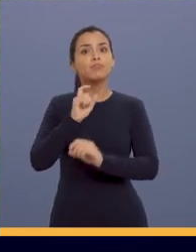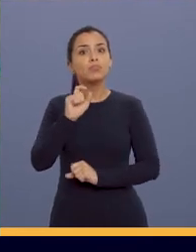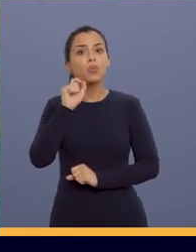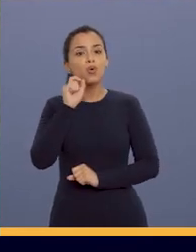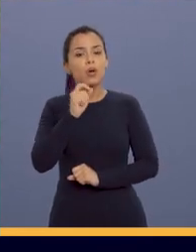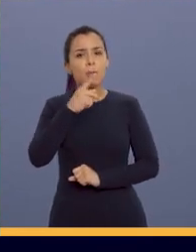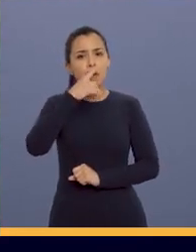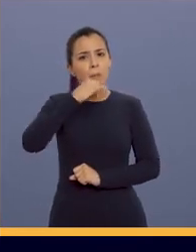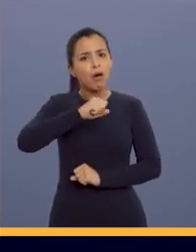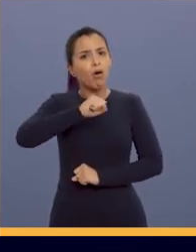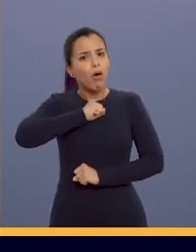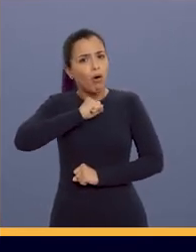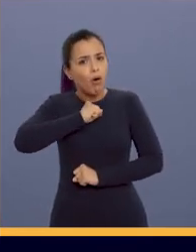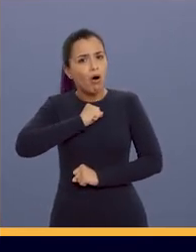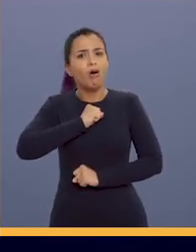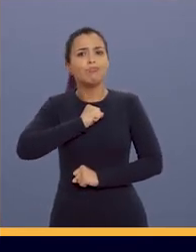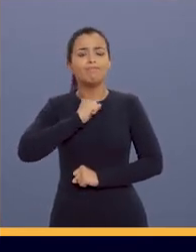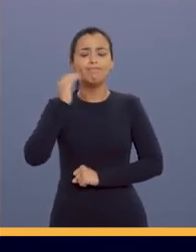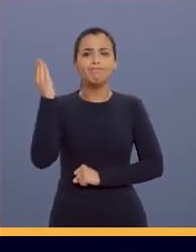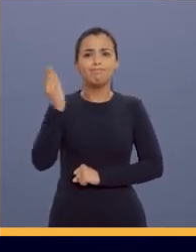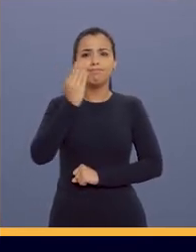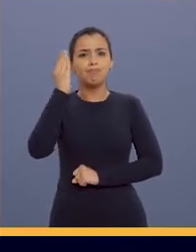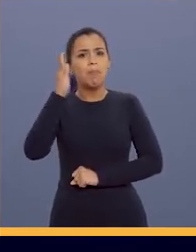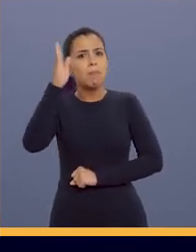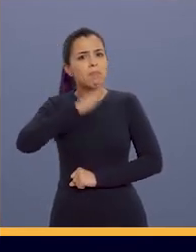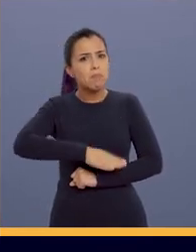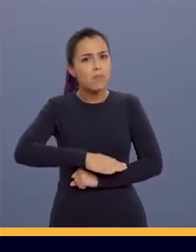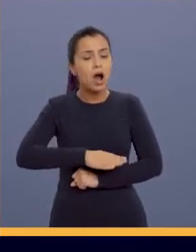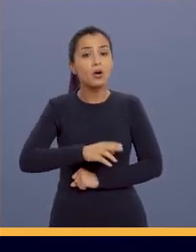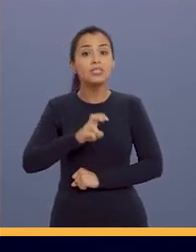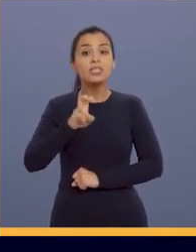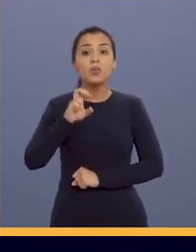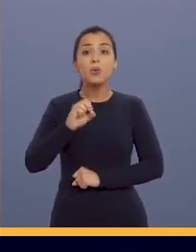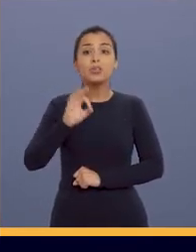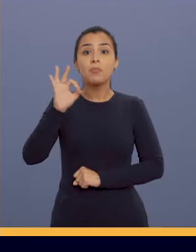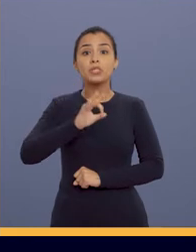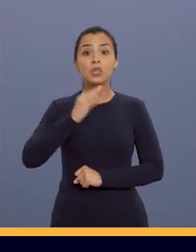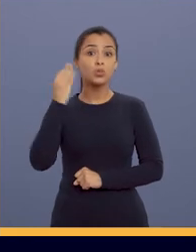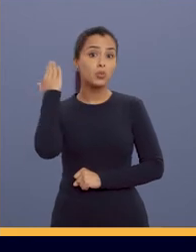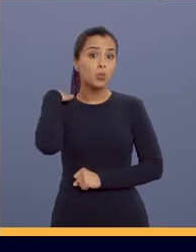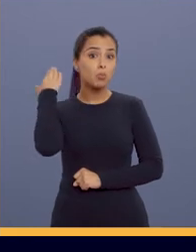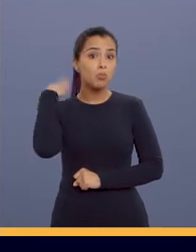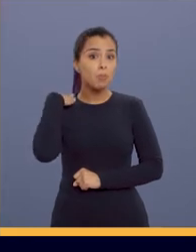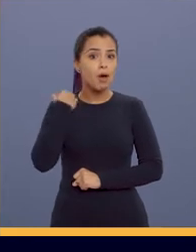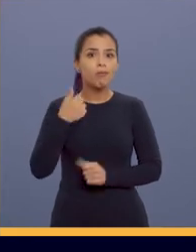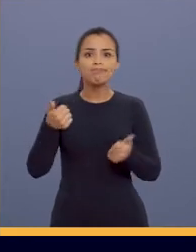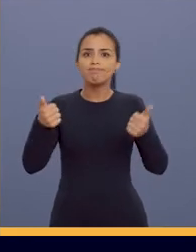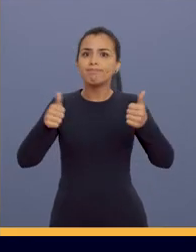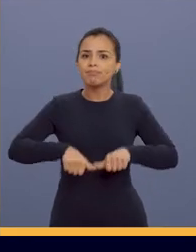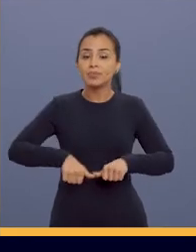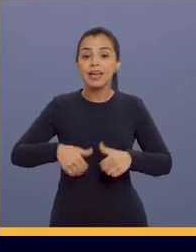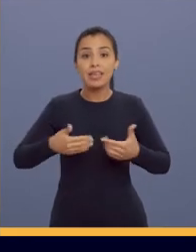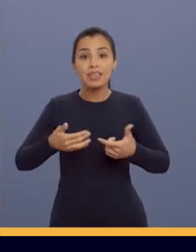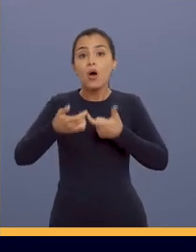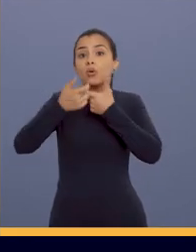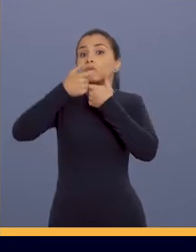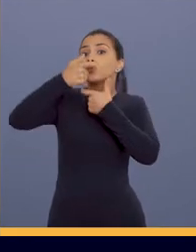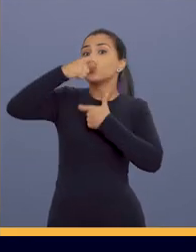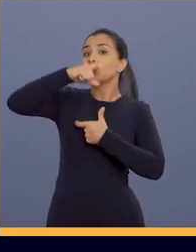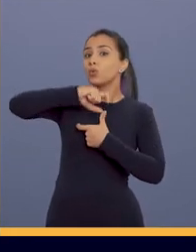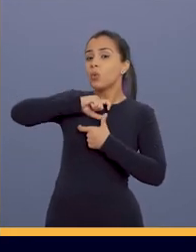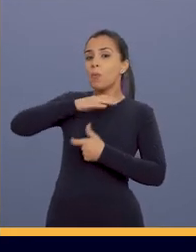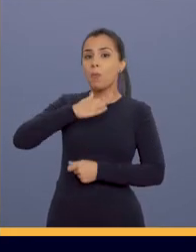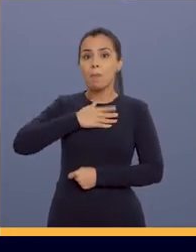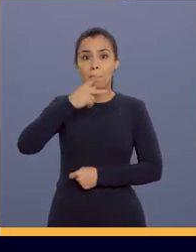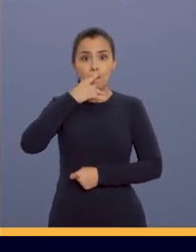começou a tossir muito. O meu pai estava muito mal. Ele estava com mais de 50% dos pulmões comprometidos. Então eles entubaram o meu